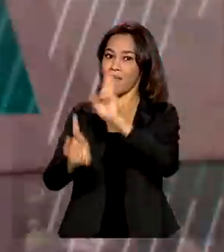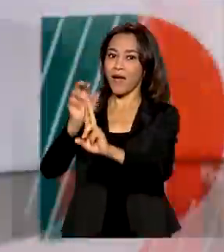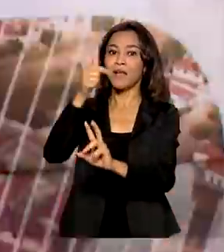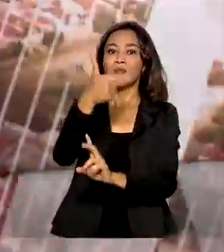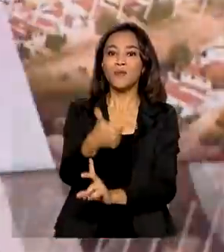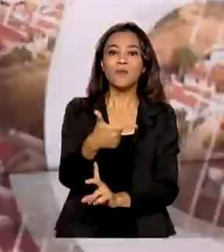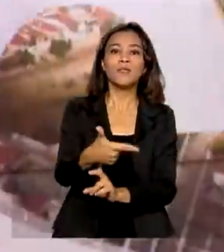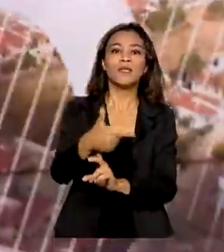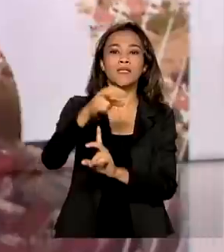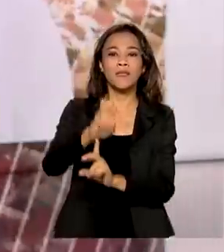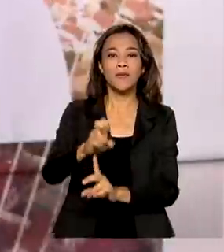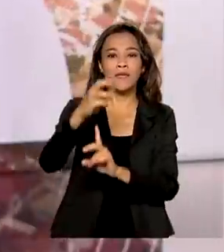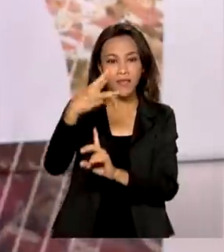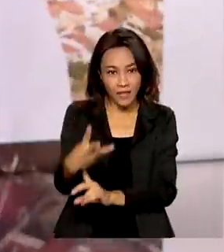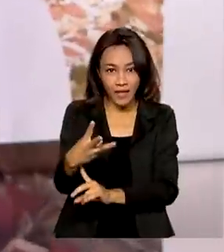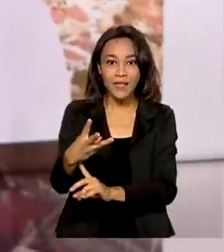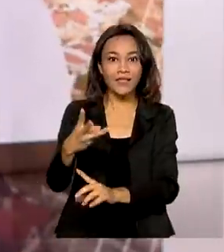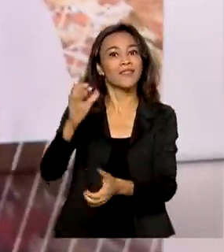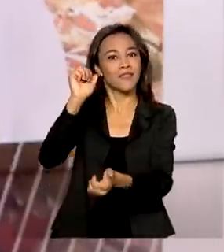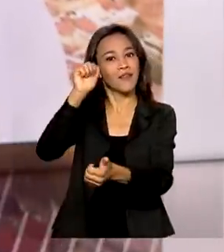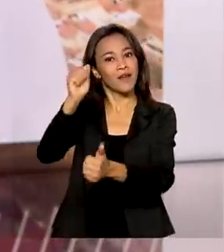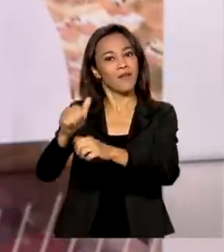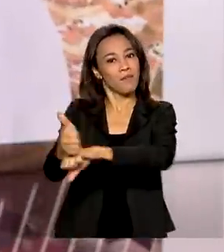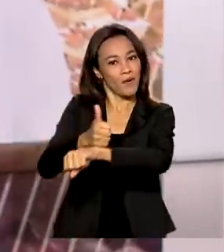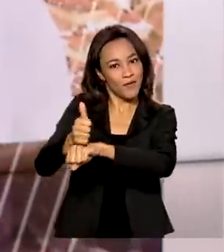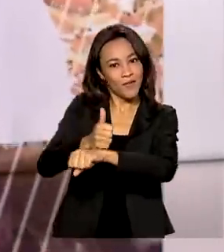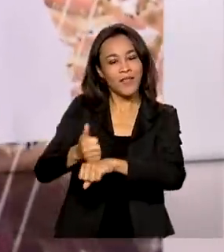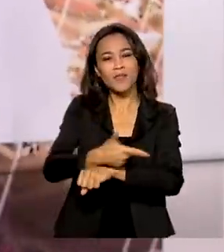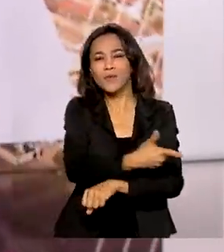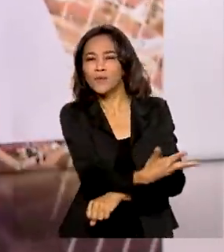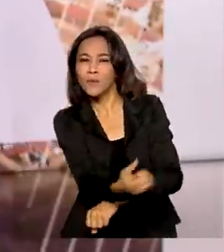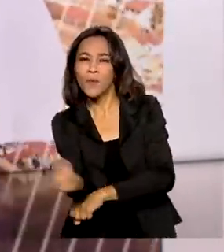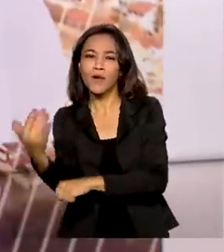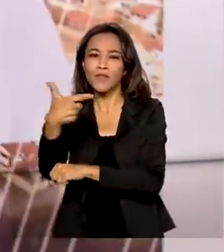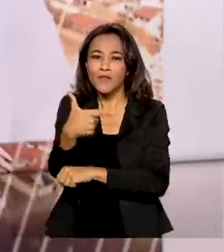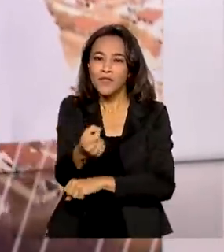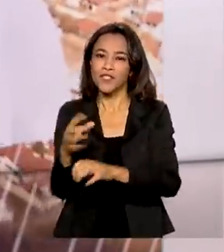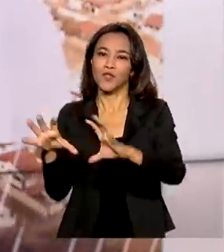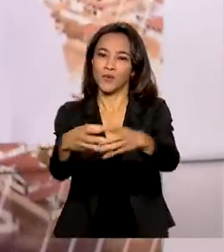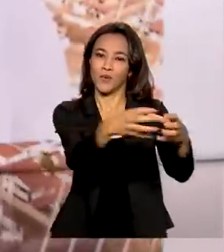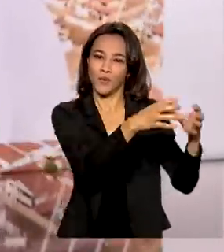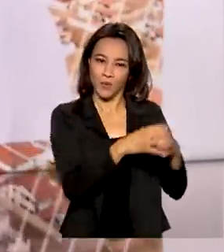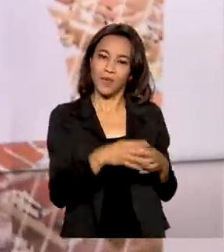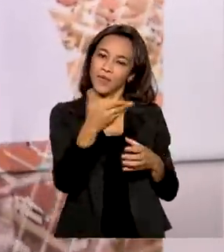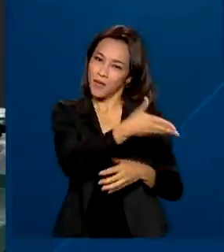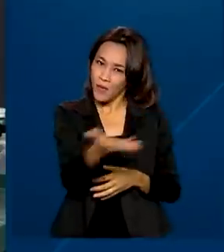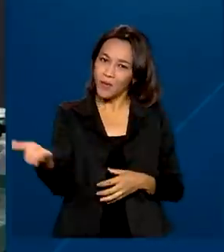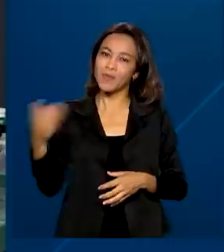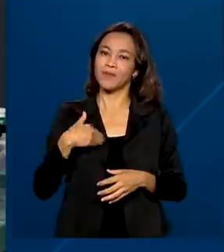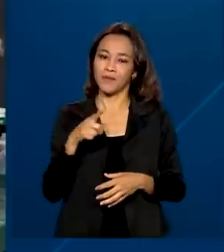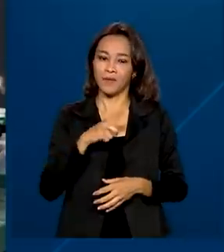atletas em 20 modalidades. E muitos deles passaram por programas sociais do governo federal.